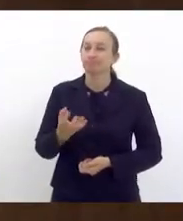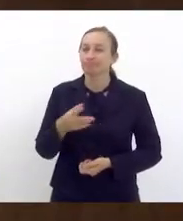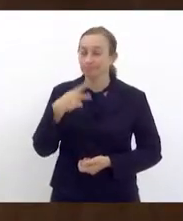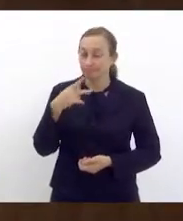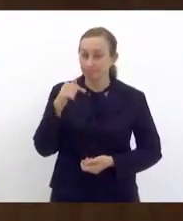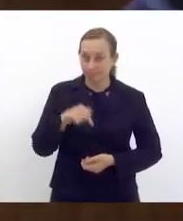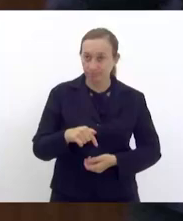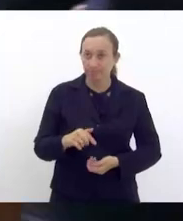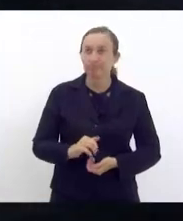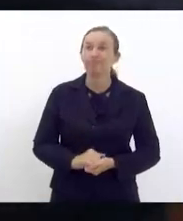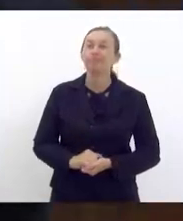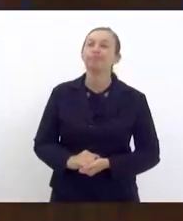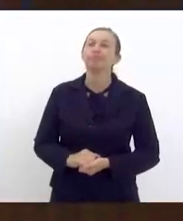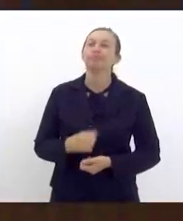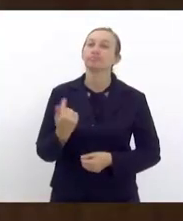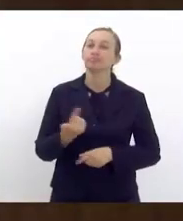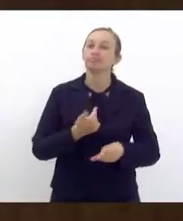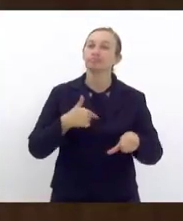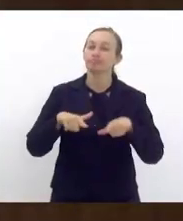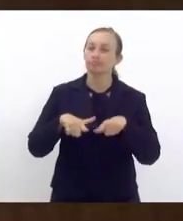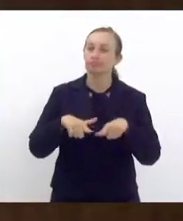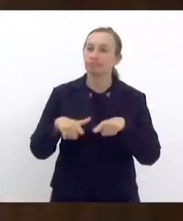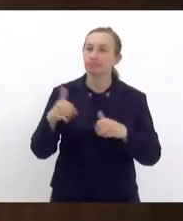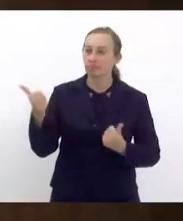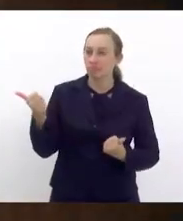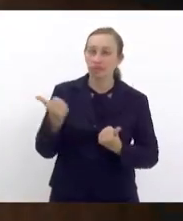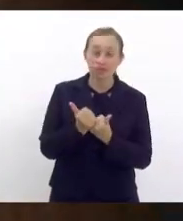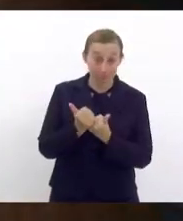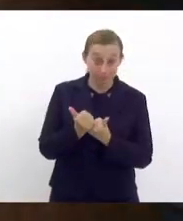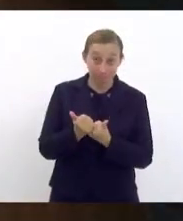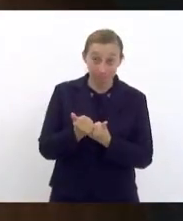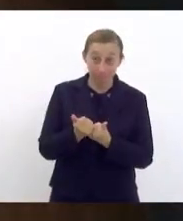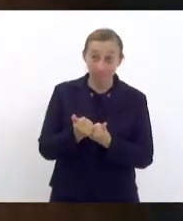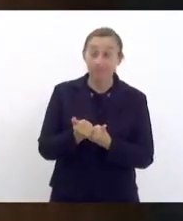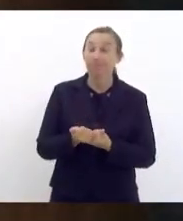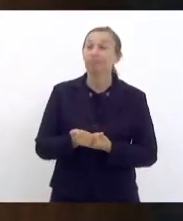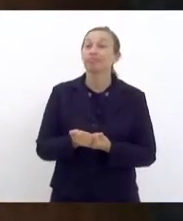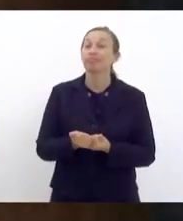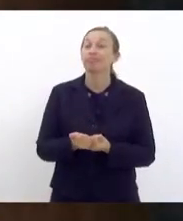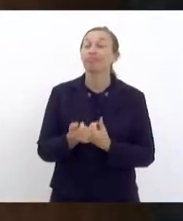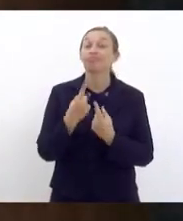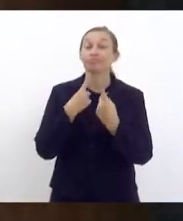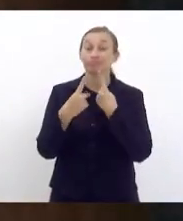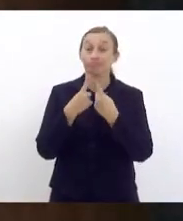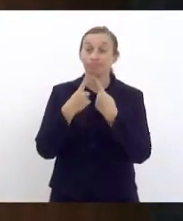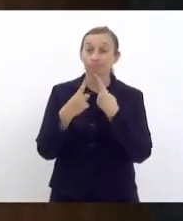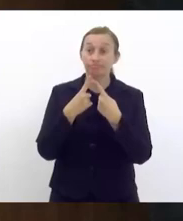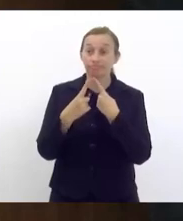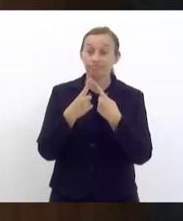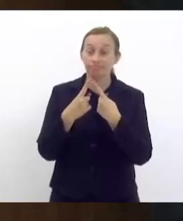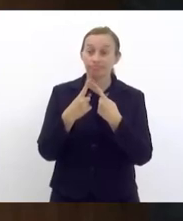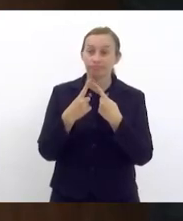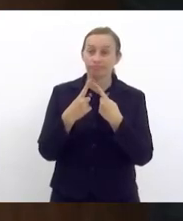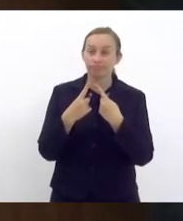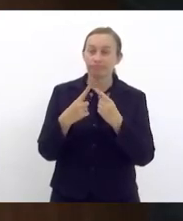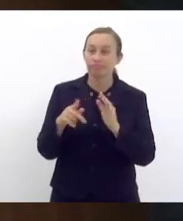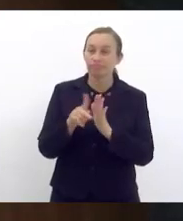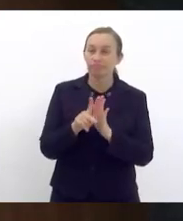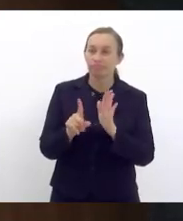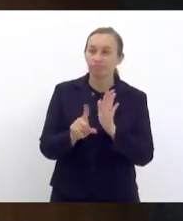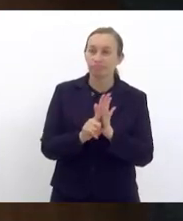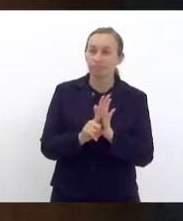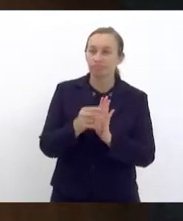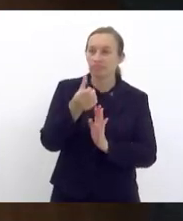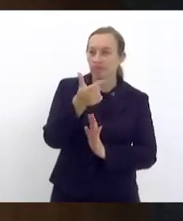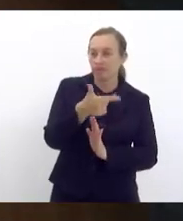aqui a nossa mandata, o apoio incondicional a discussão em torno do projeto de lei